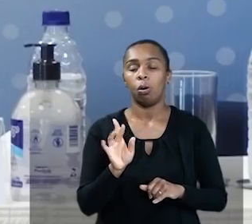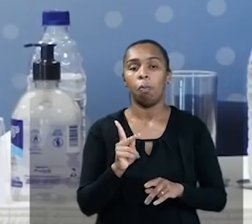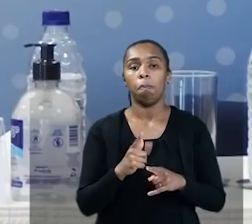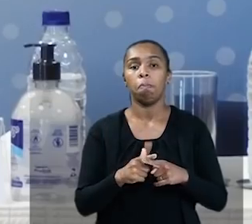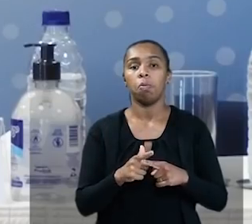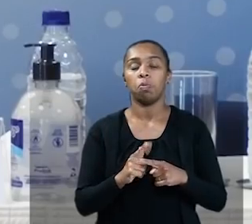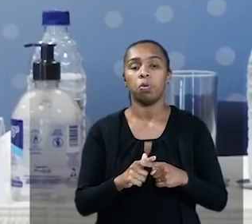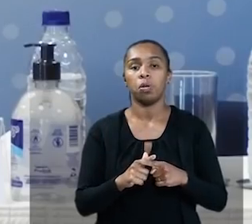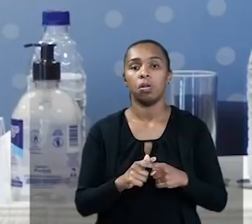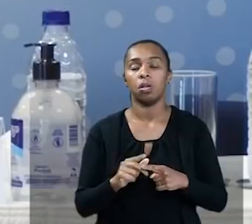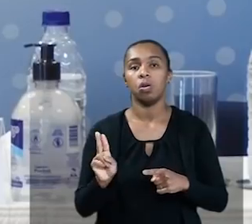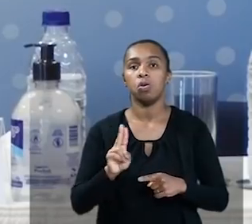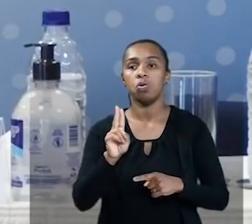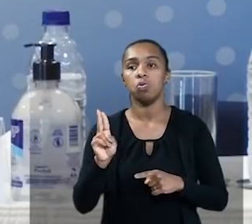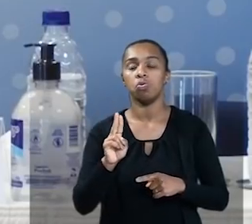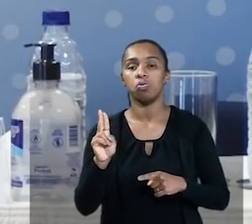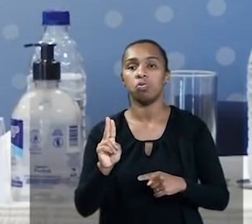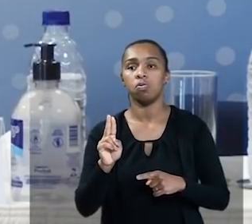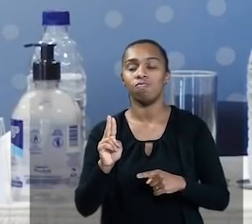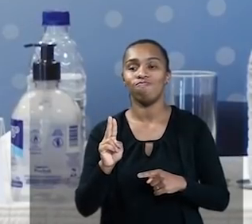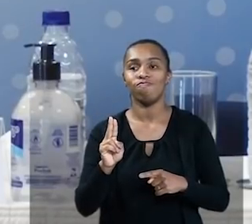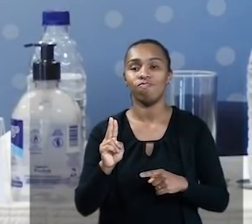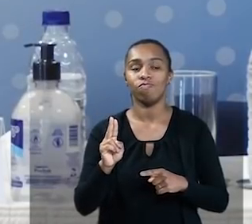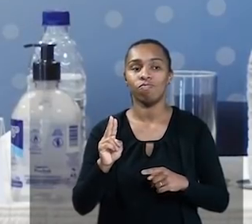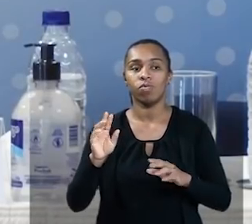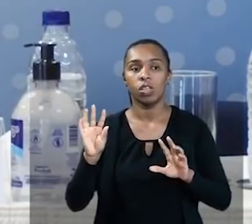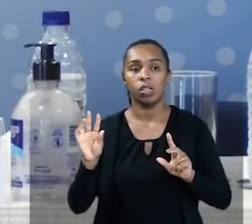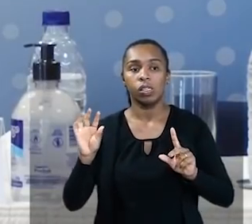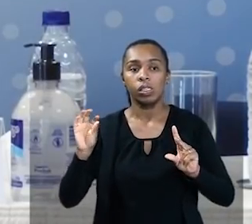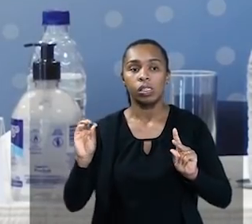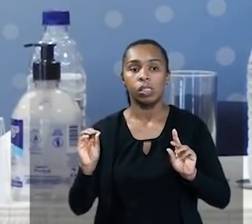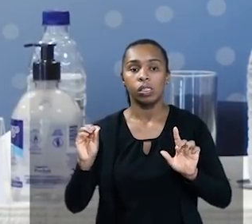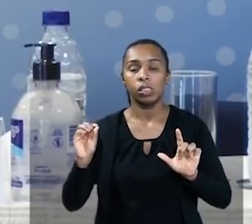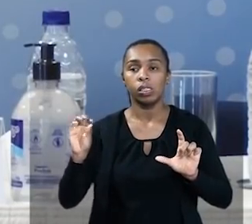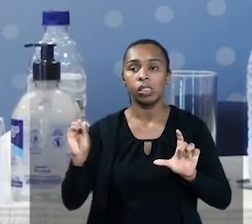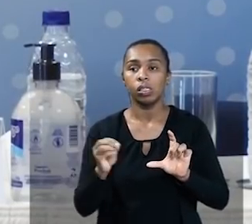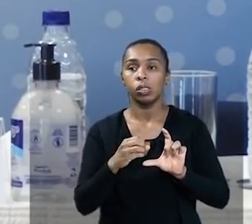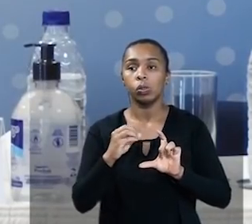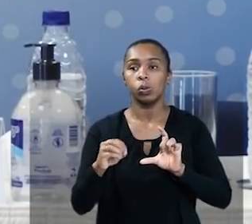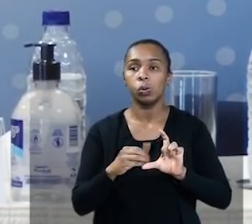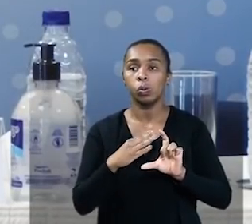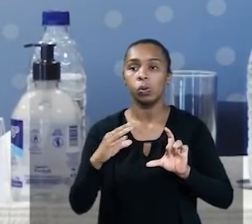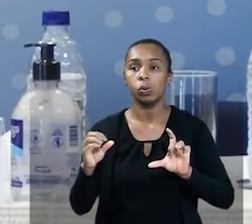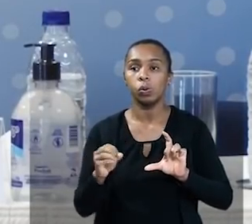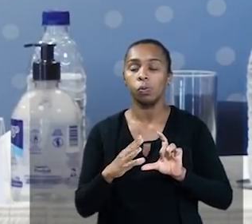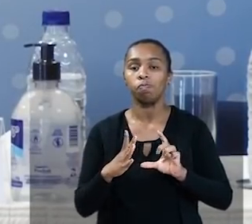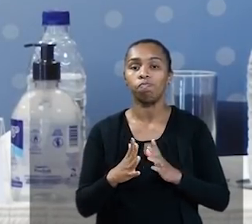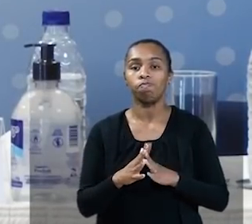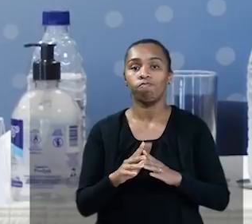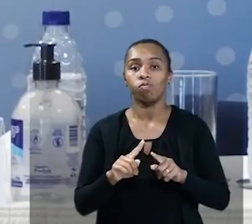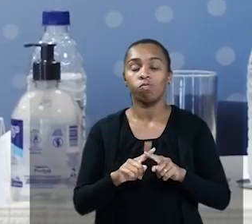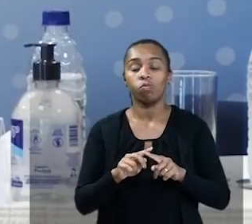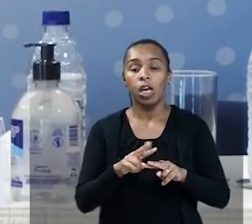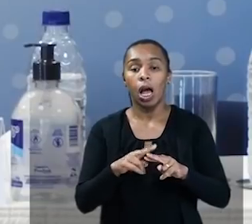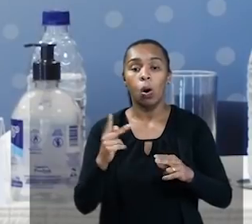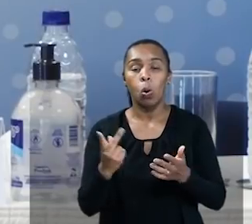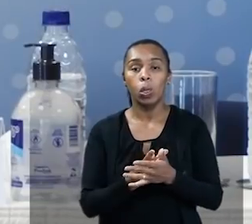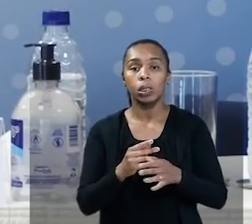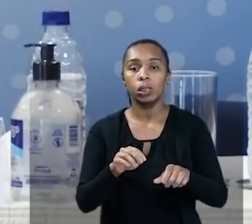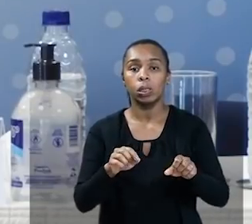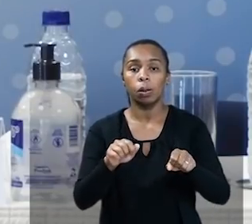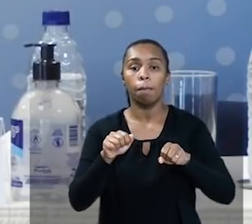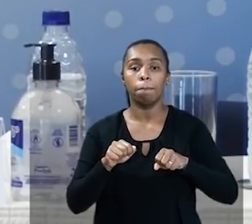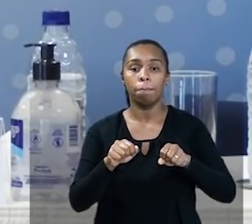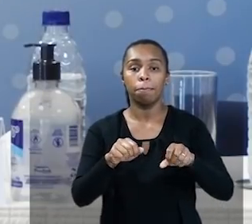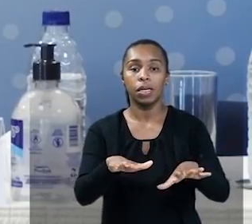porque nós usamos no entretenimento, na colaboração, ou aconteceu uma pandemia e nós trabalhamos agora